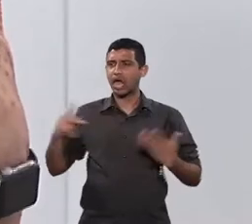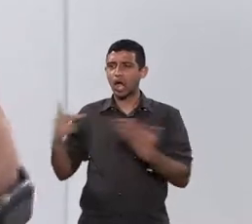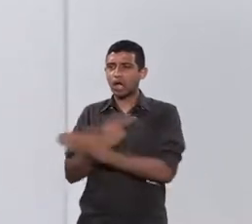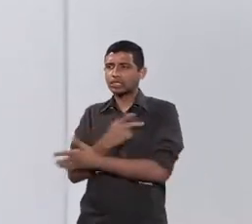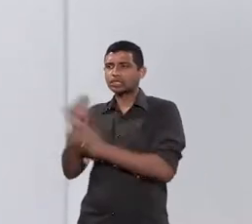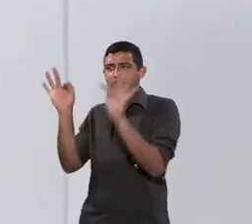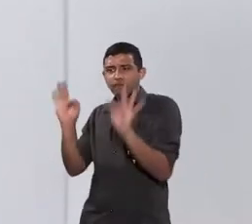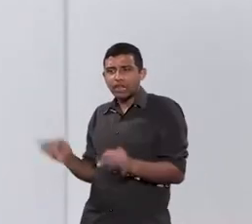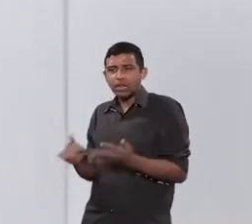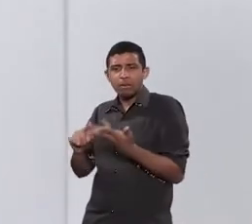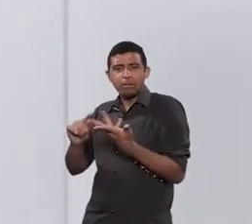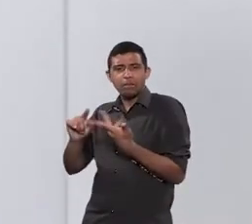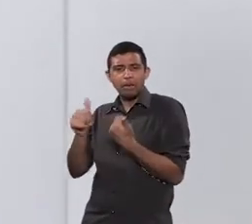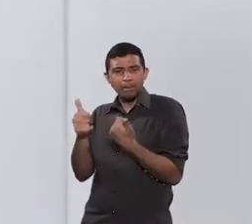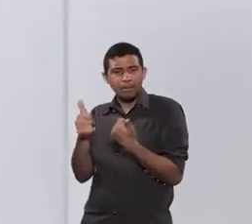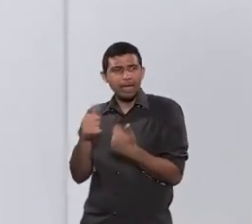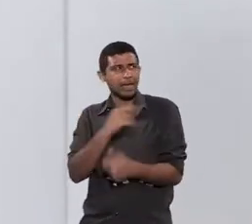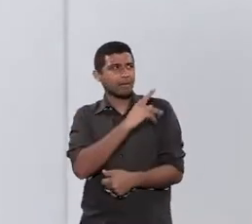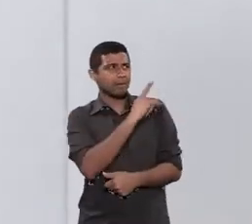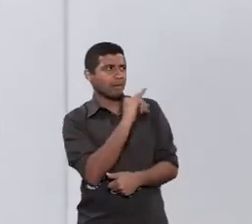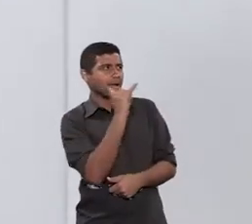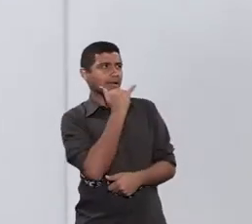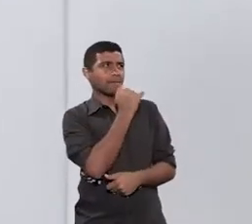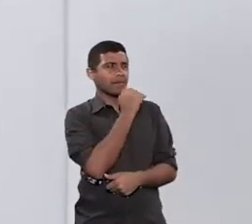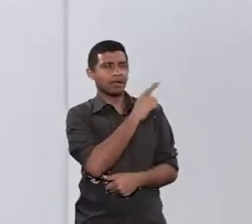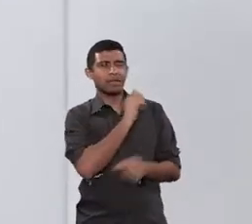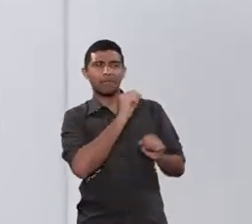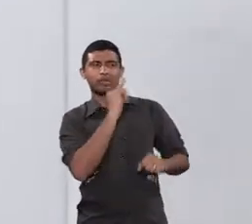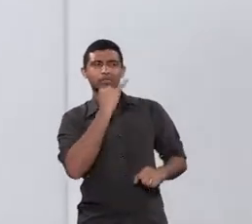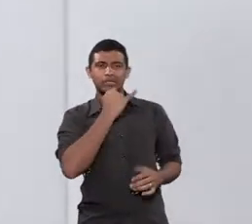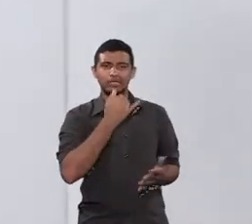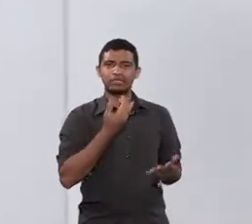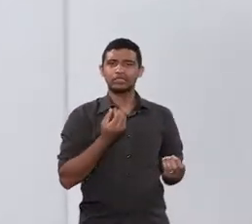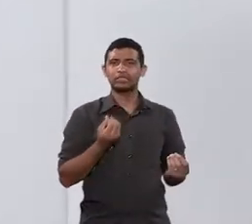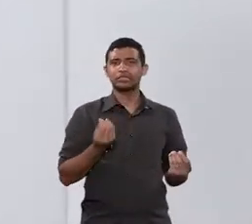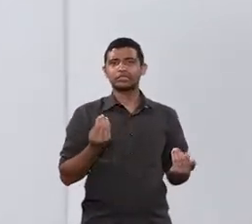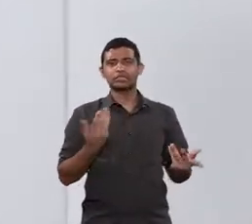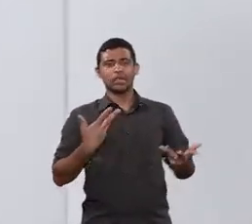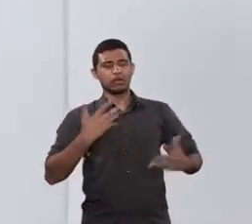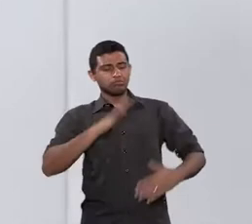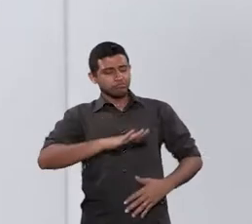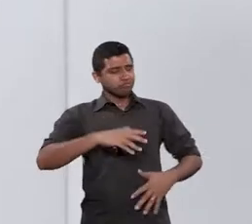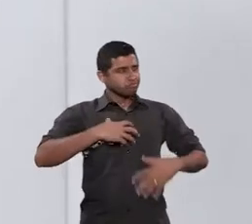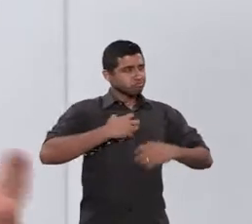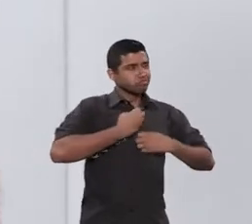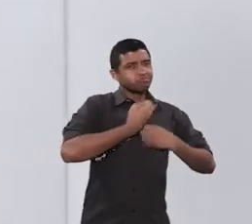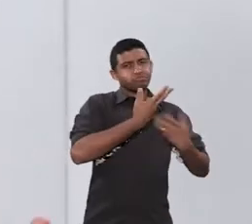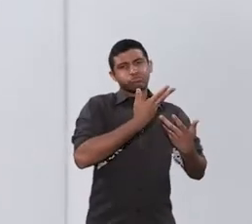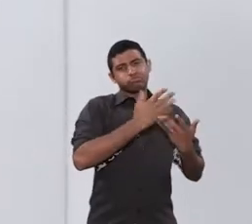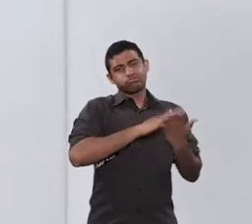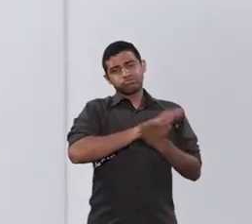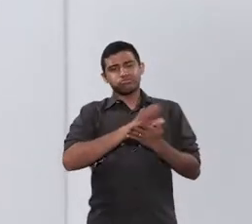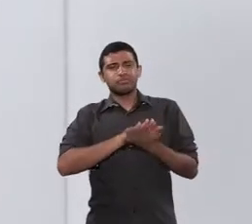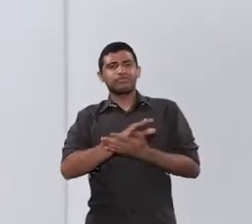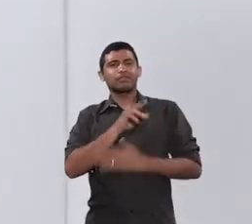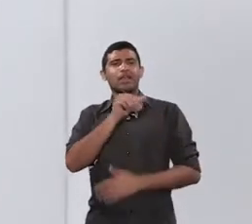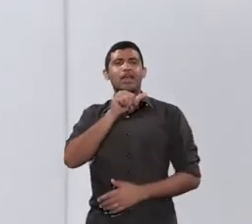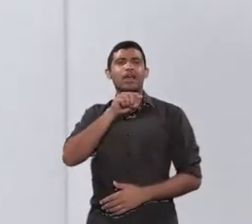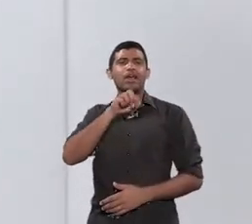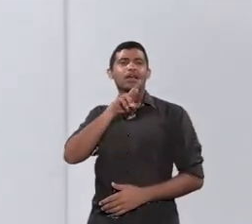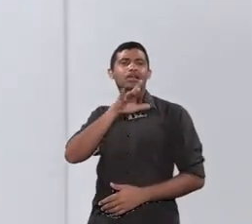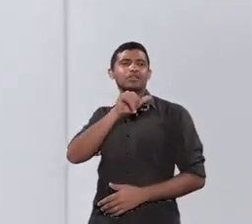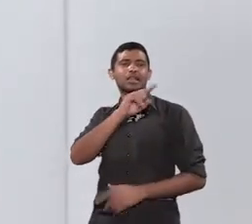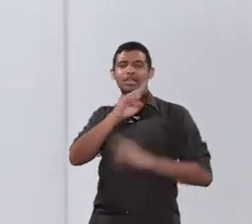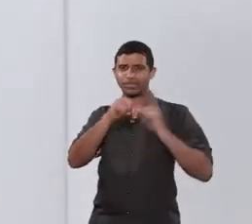feliz lá, eu vou deixar minha mãe ou meu pai triste. Então, isso tem um impacto muito grande, que a Andréia depois pode abordar melhor.